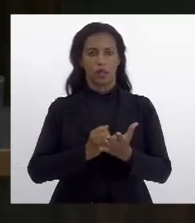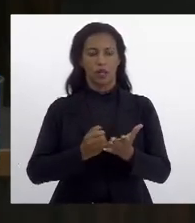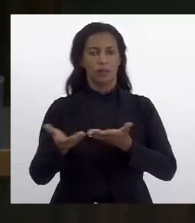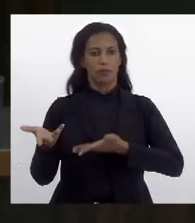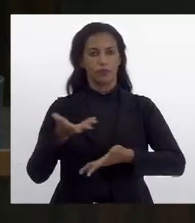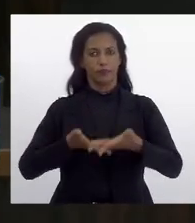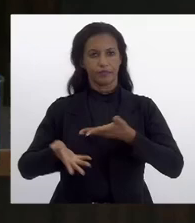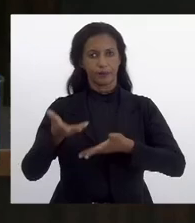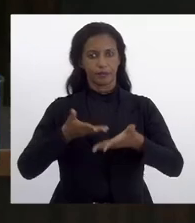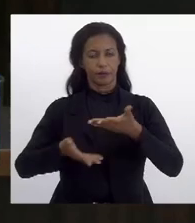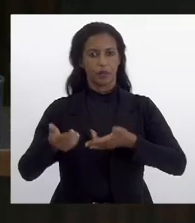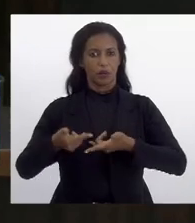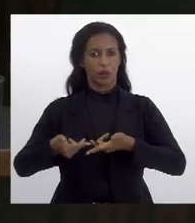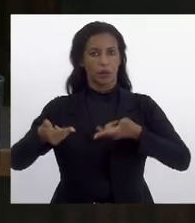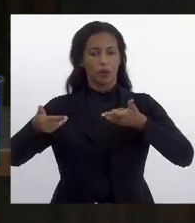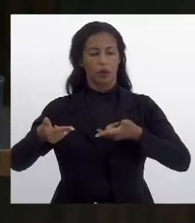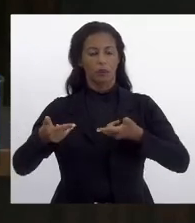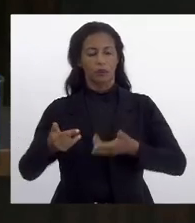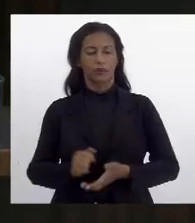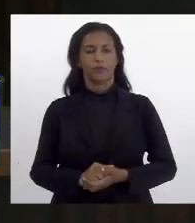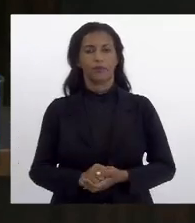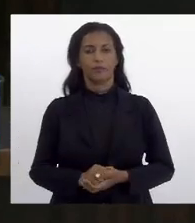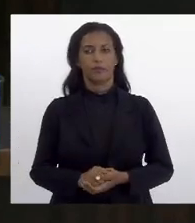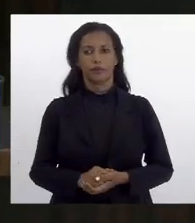realizadas com absorventes íntimos.